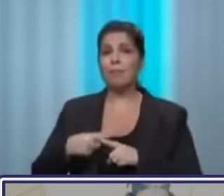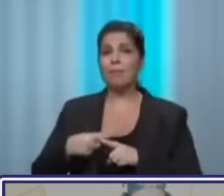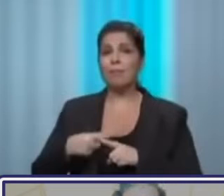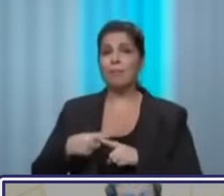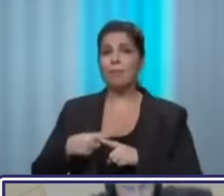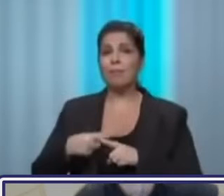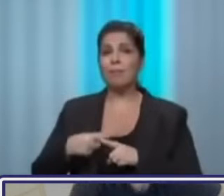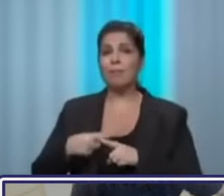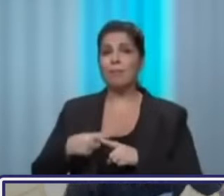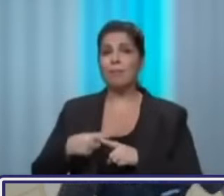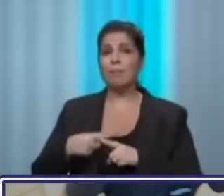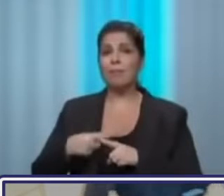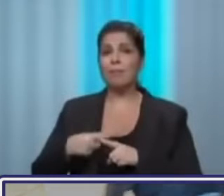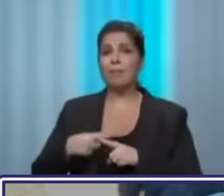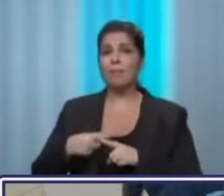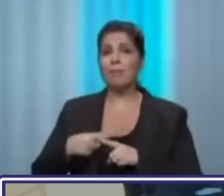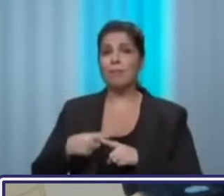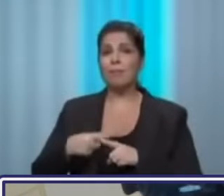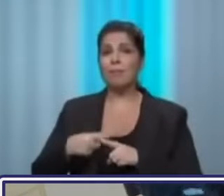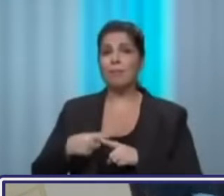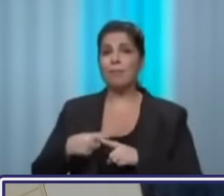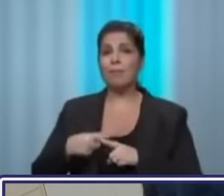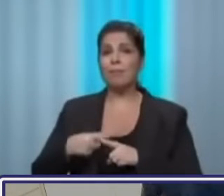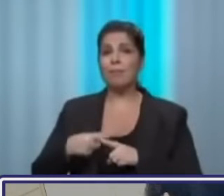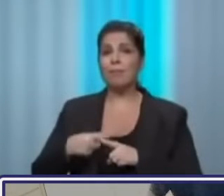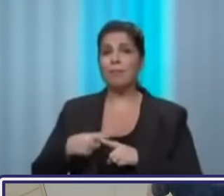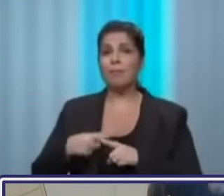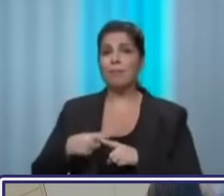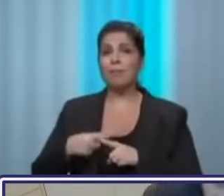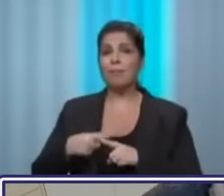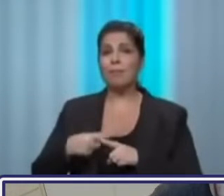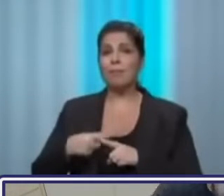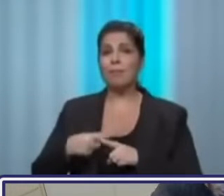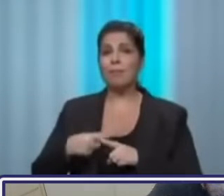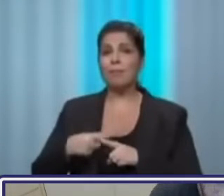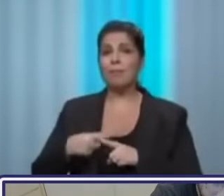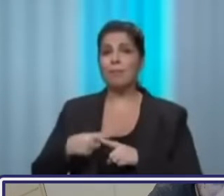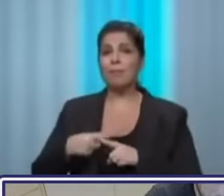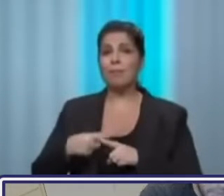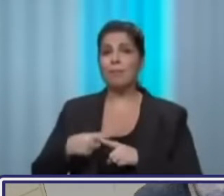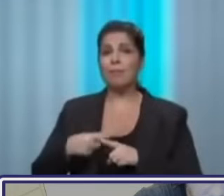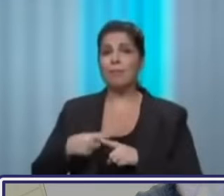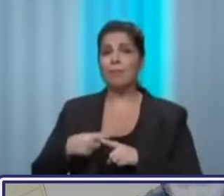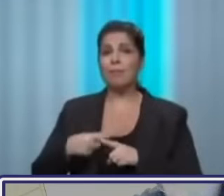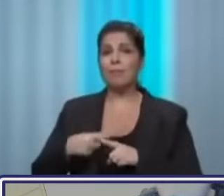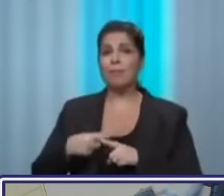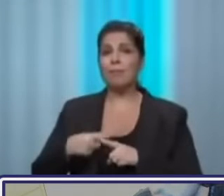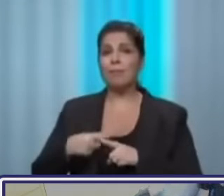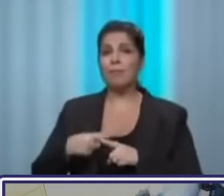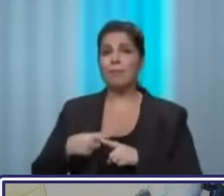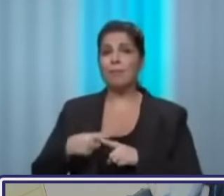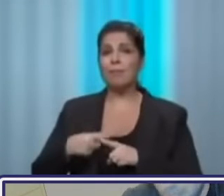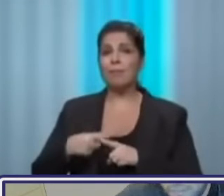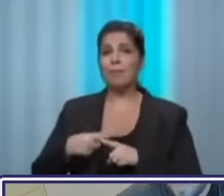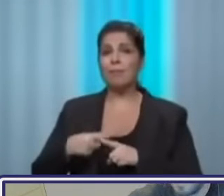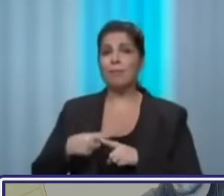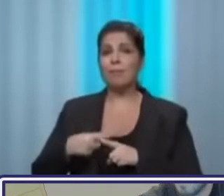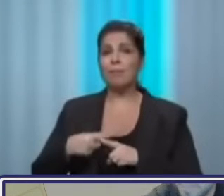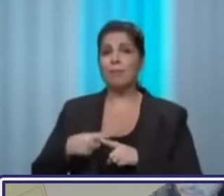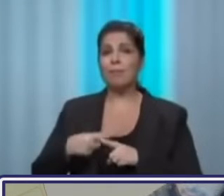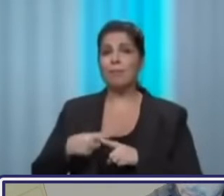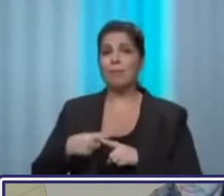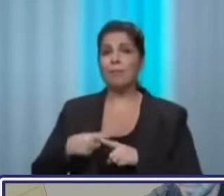sou artista ver se eu tive lei Rouanet ver se teve um dinheiro chegando para mim desenvolver minha arte não teve